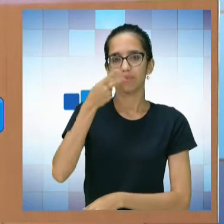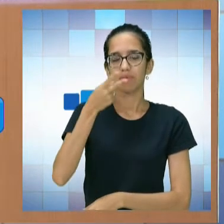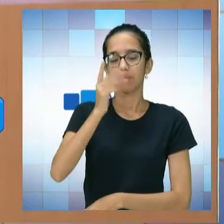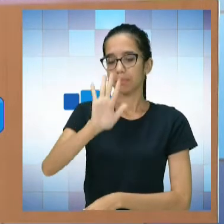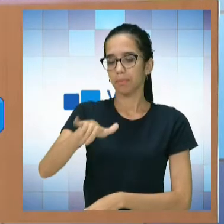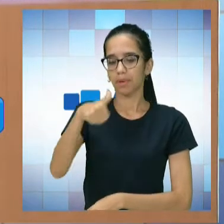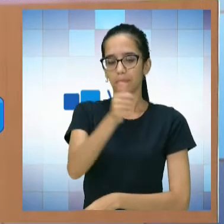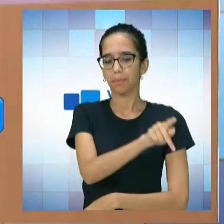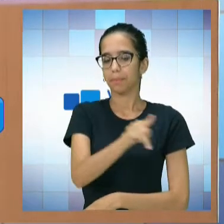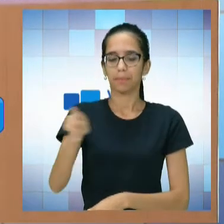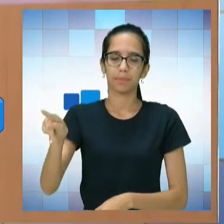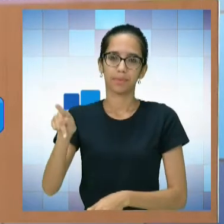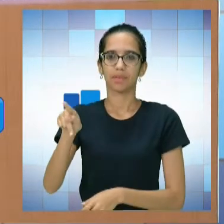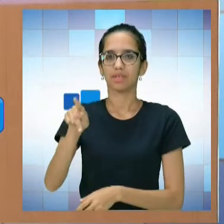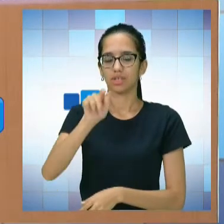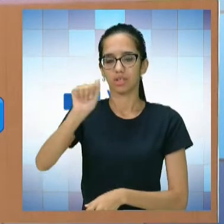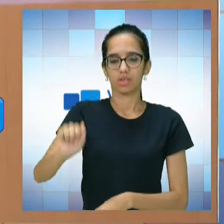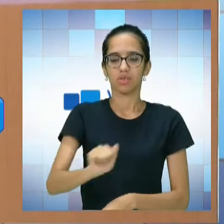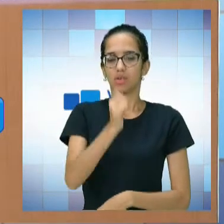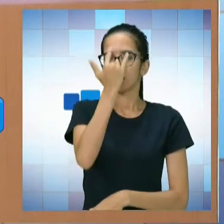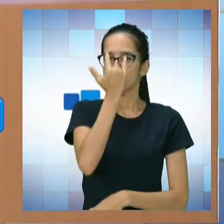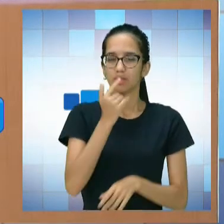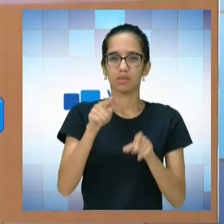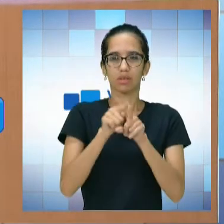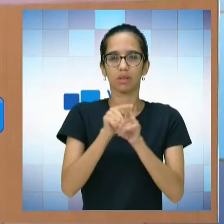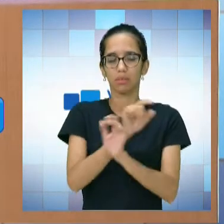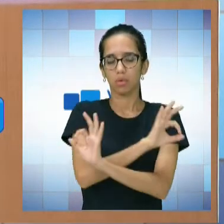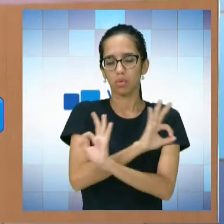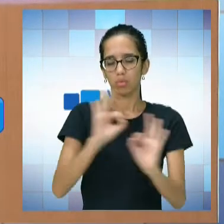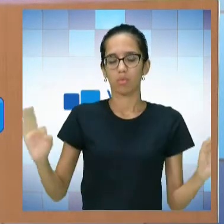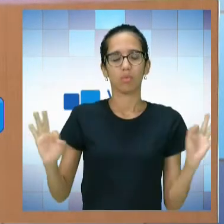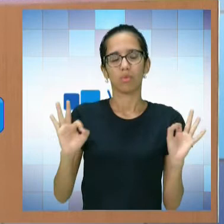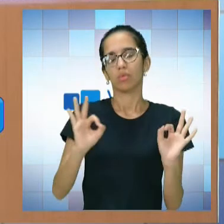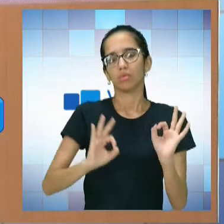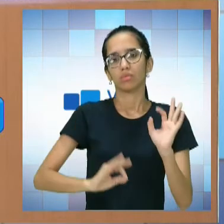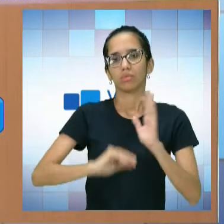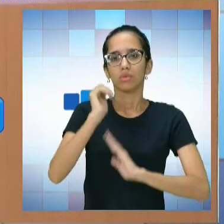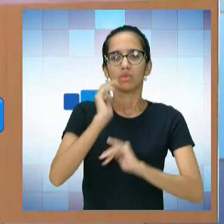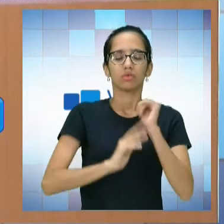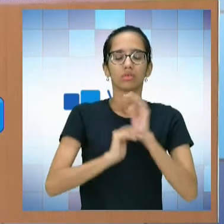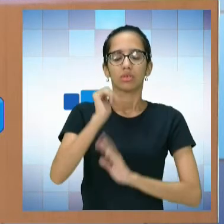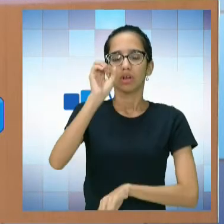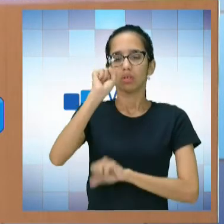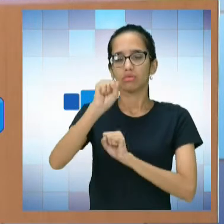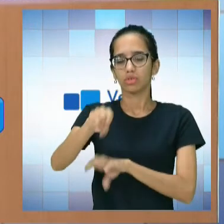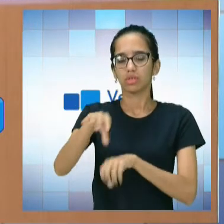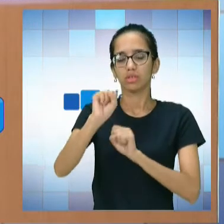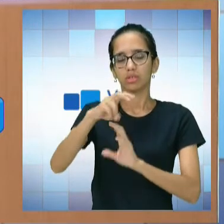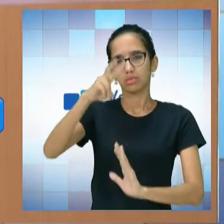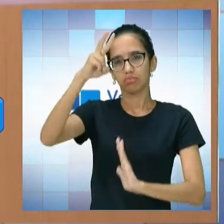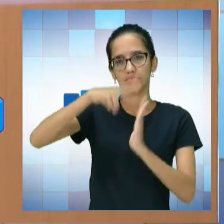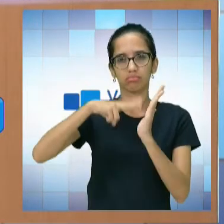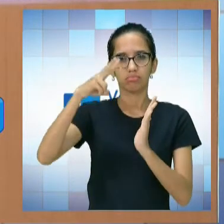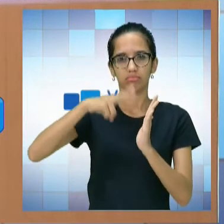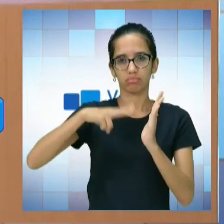presidente da Associação dos Cegos e um grande alfabetizador, evidentemente, que era um estimulador desse processo